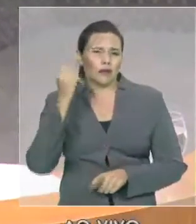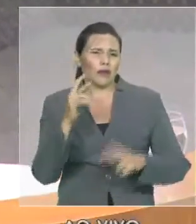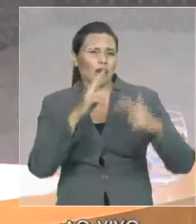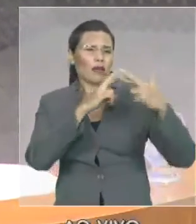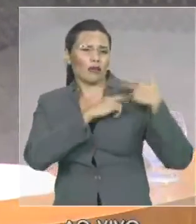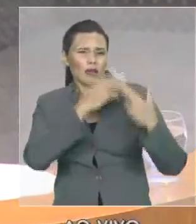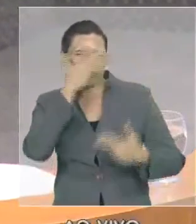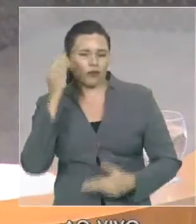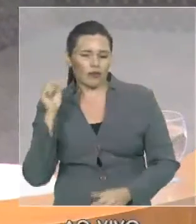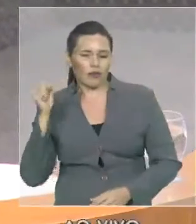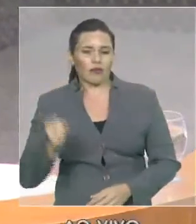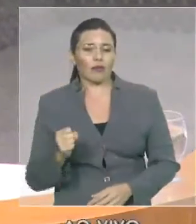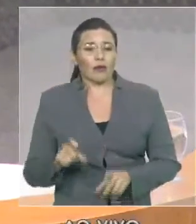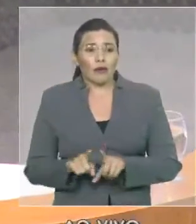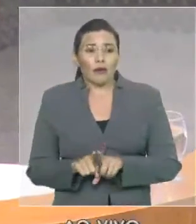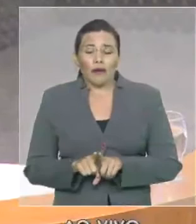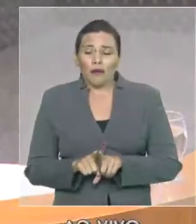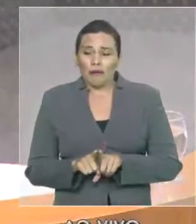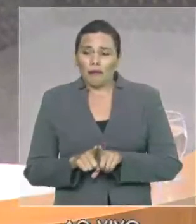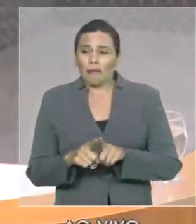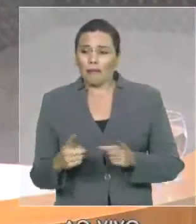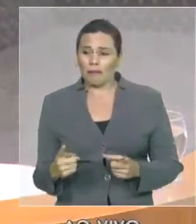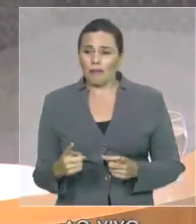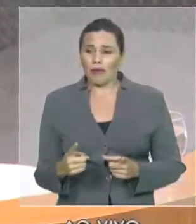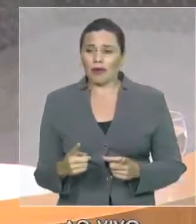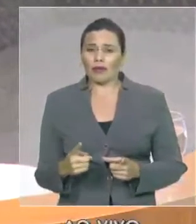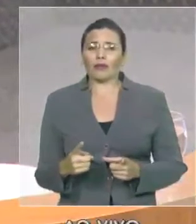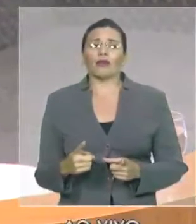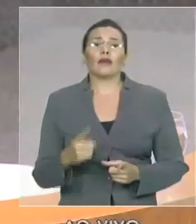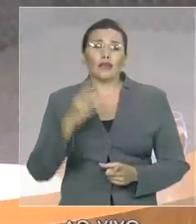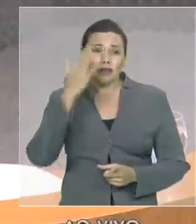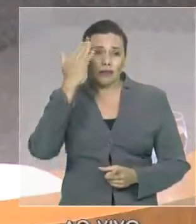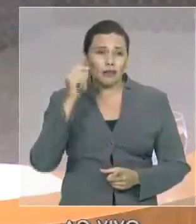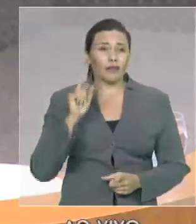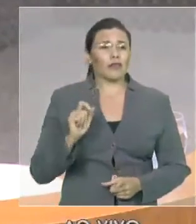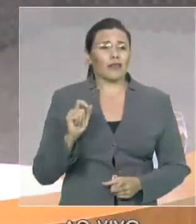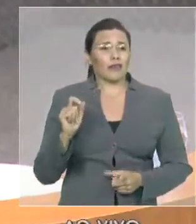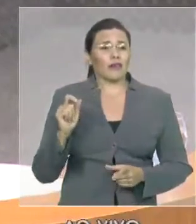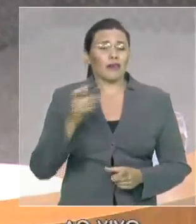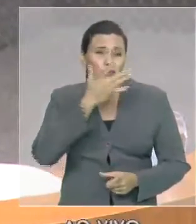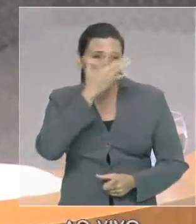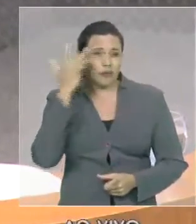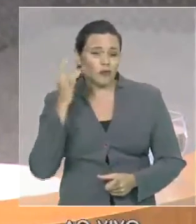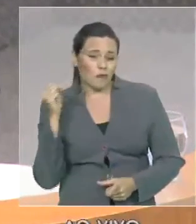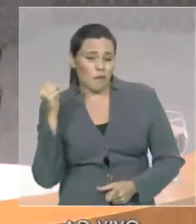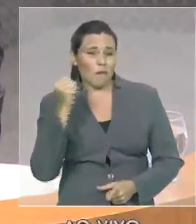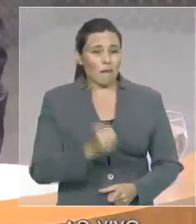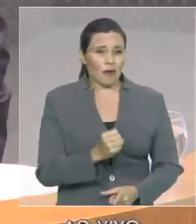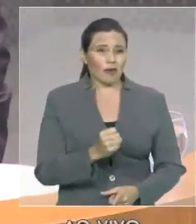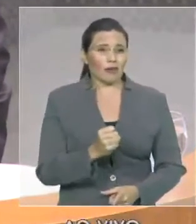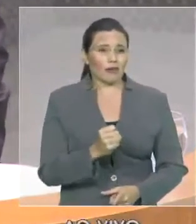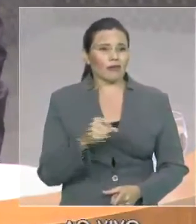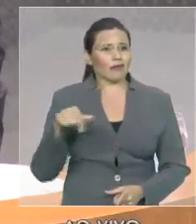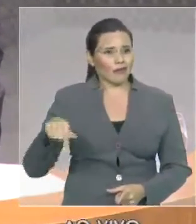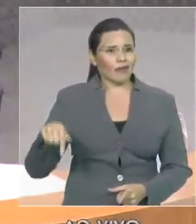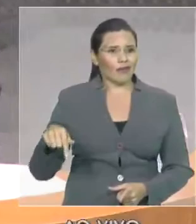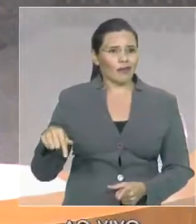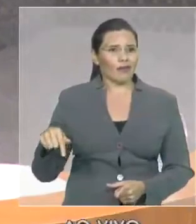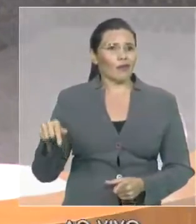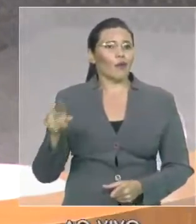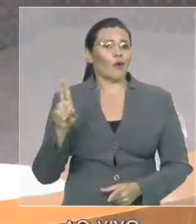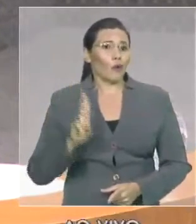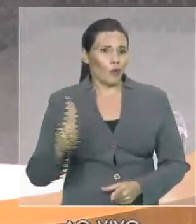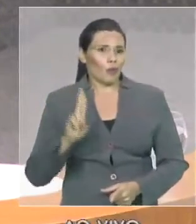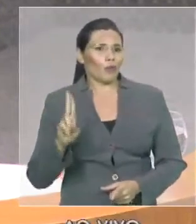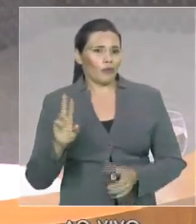exatamente o crescimento das quadrilhas de tráfico de drogas que constituem o foco principal